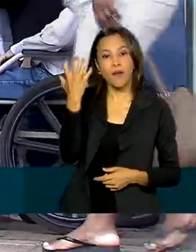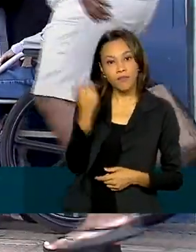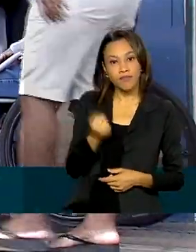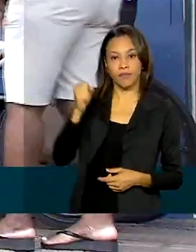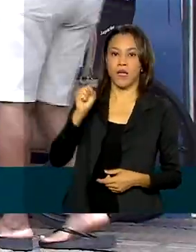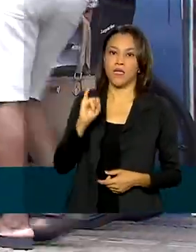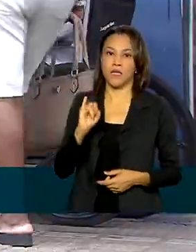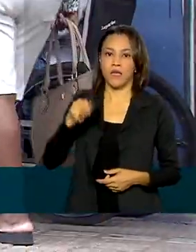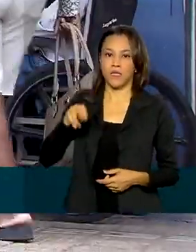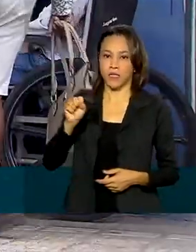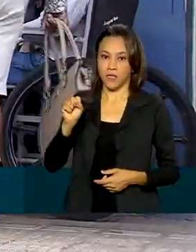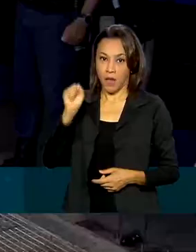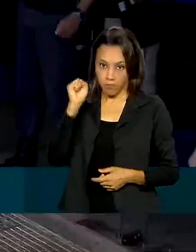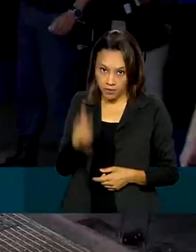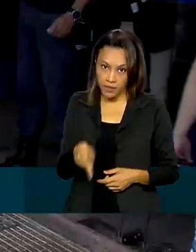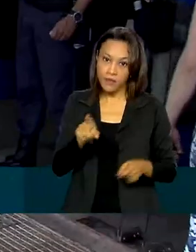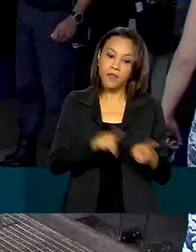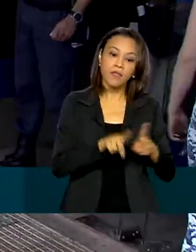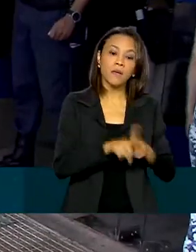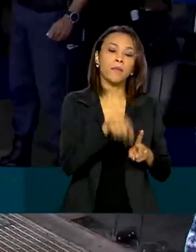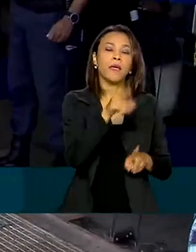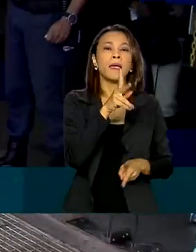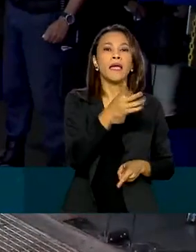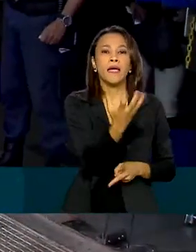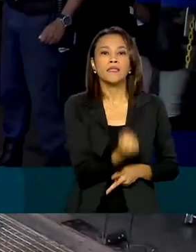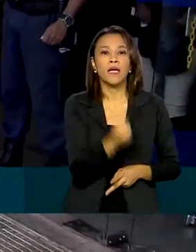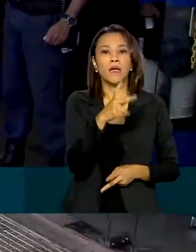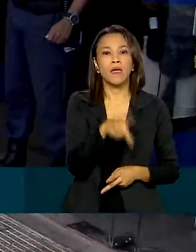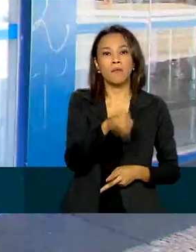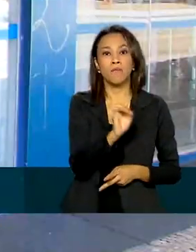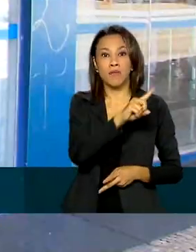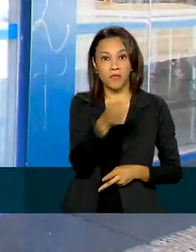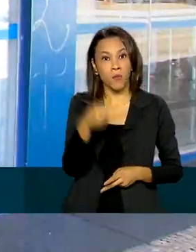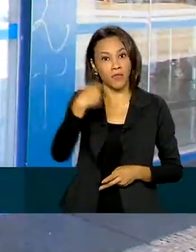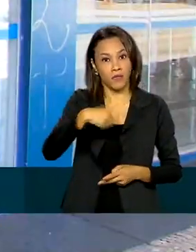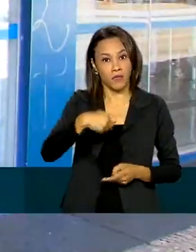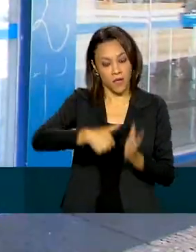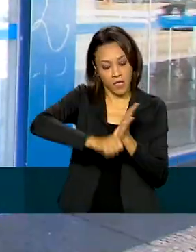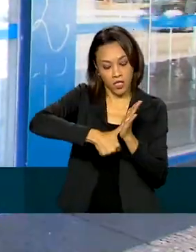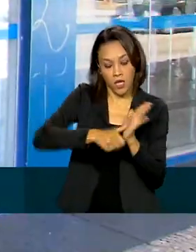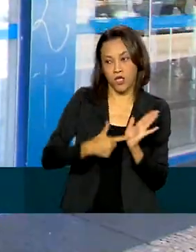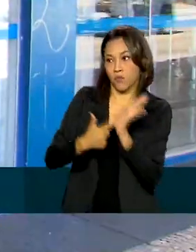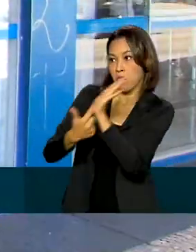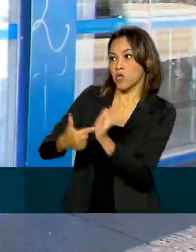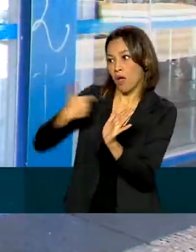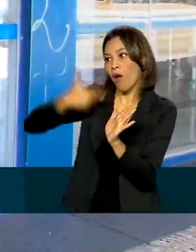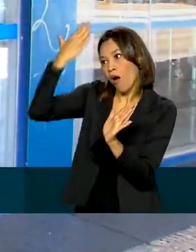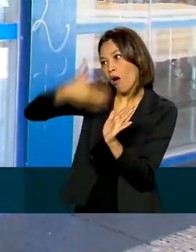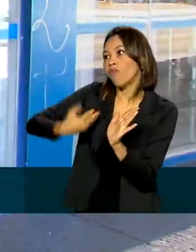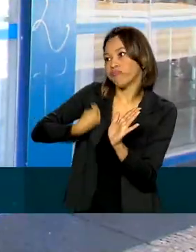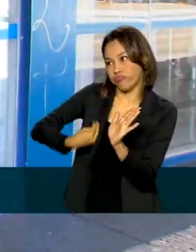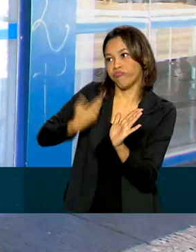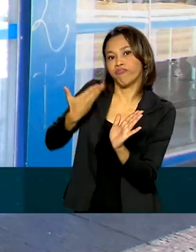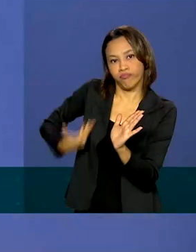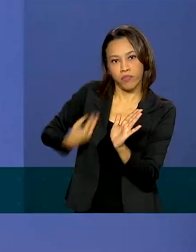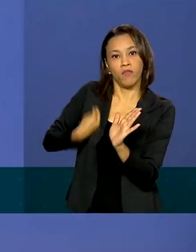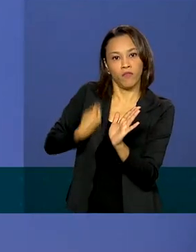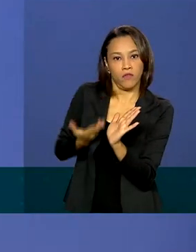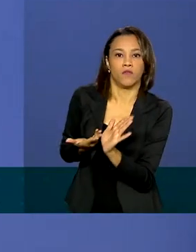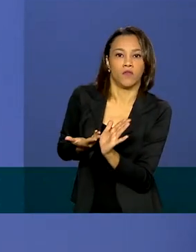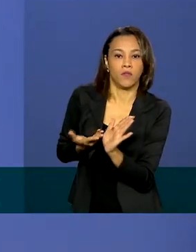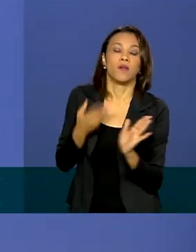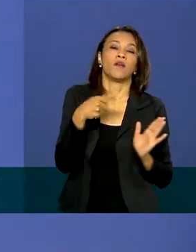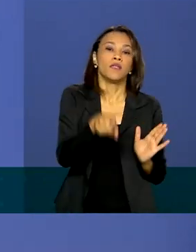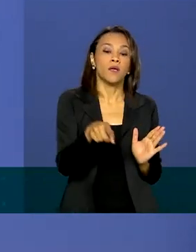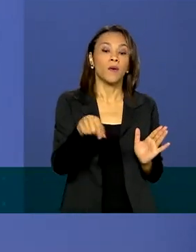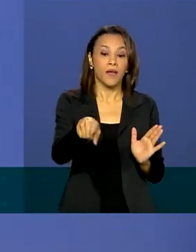ir até o banco mostrar a identidade e provar que está vivo. A obrigação anual que garante os benefícios do INSS